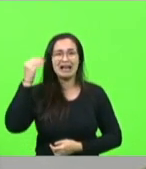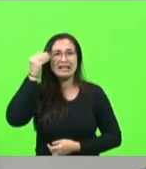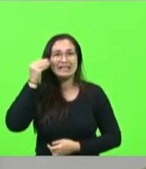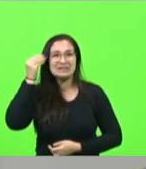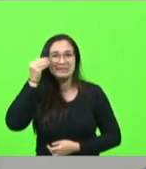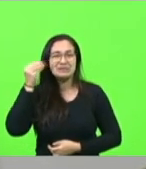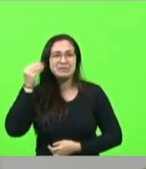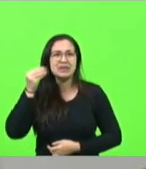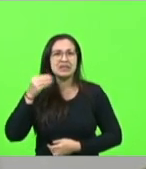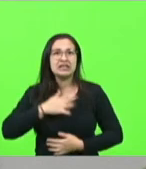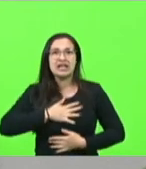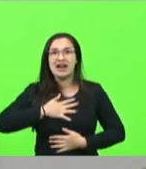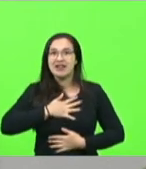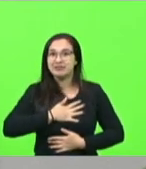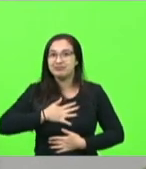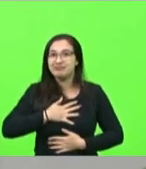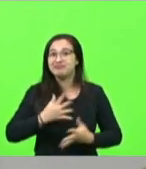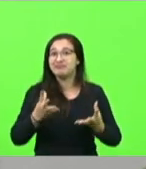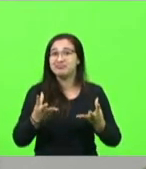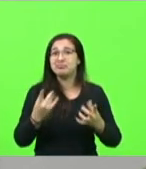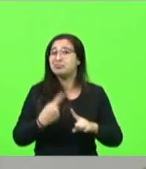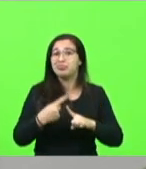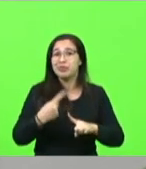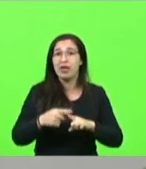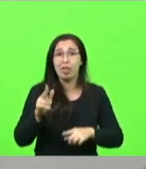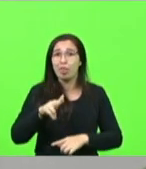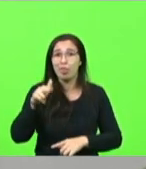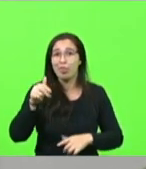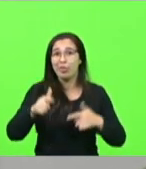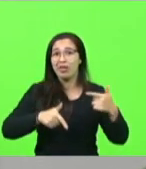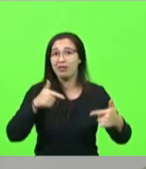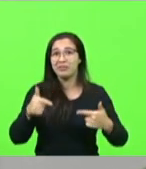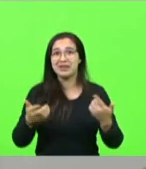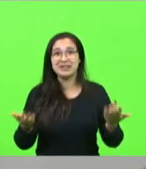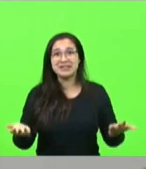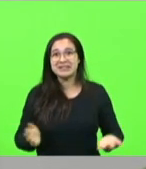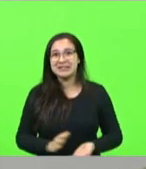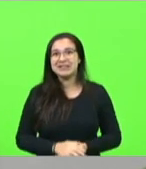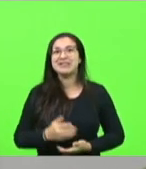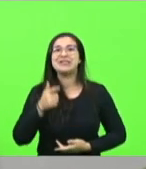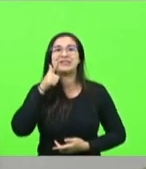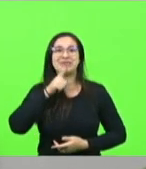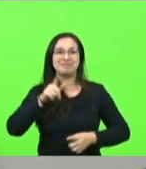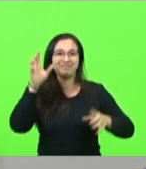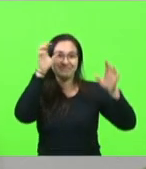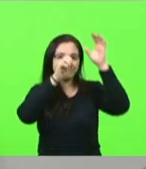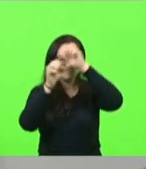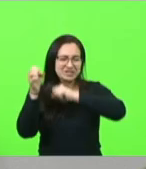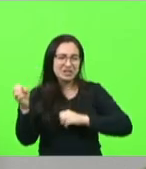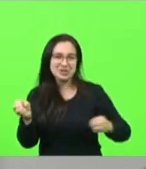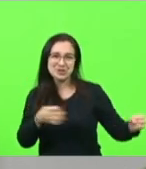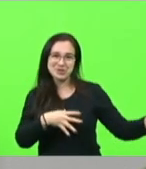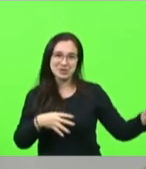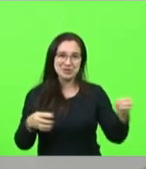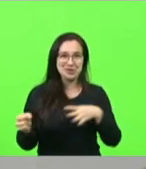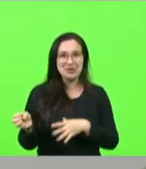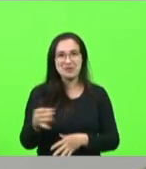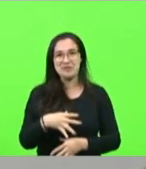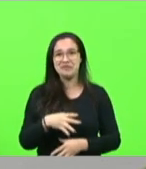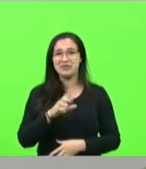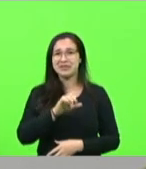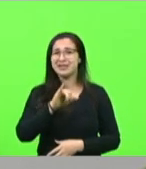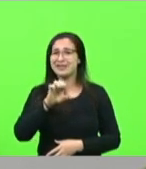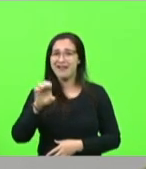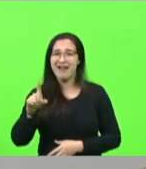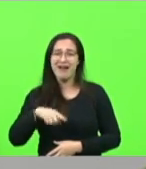gratificante porque eu nunca tinha feito isso e eu consigo aprender várias coisas novas. O CIE é muito